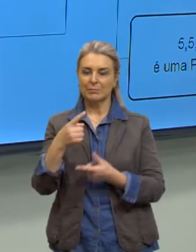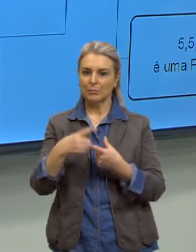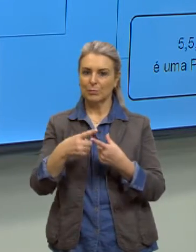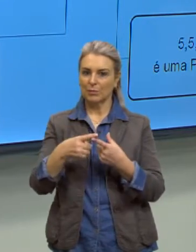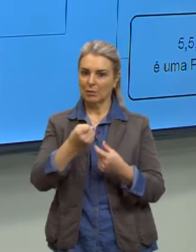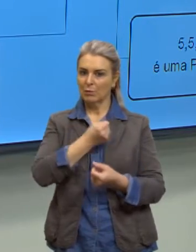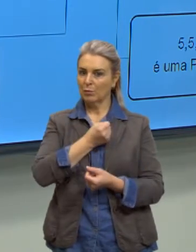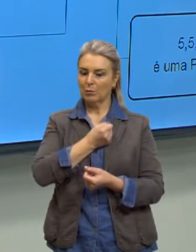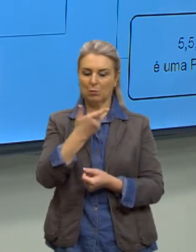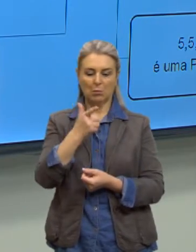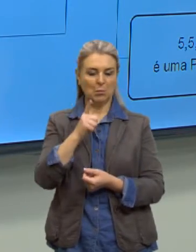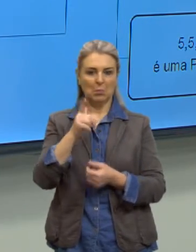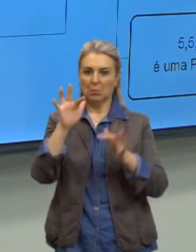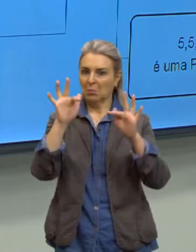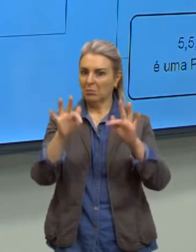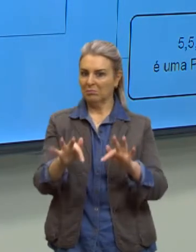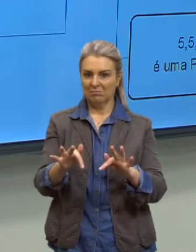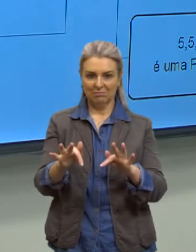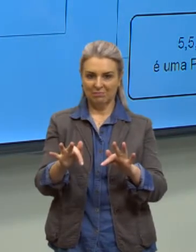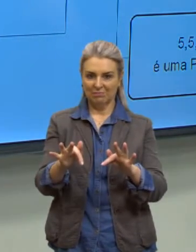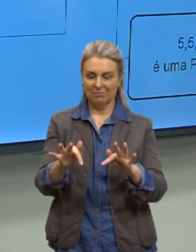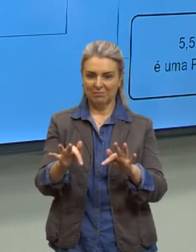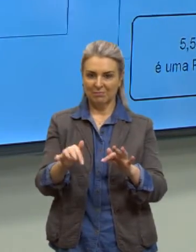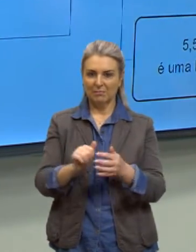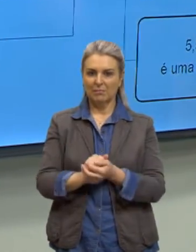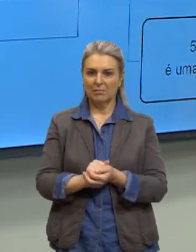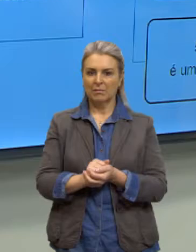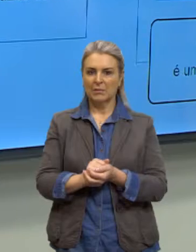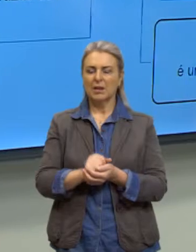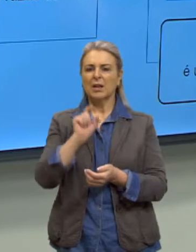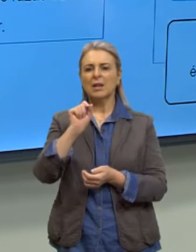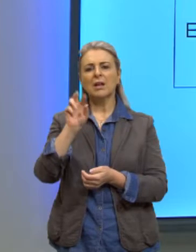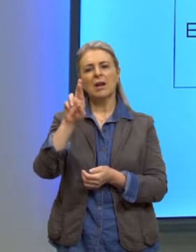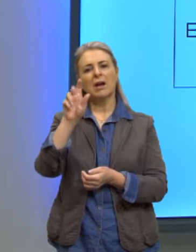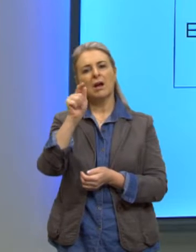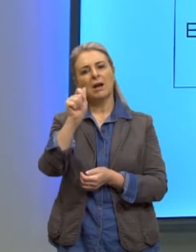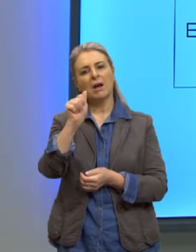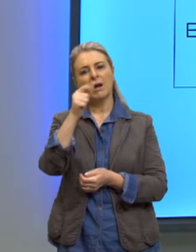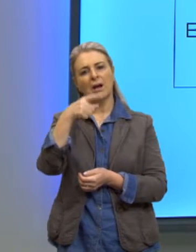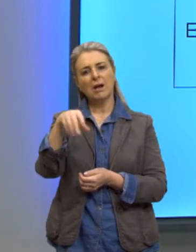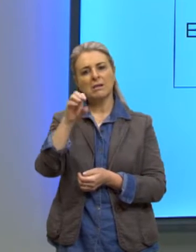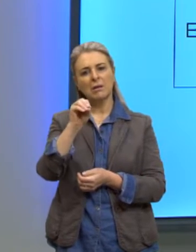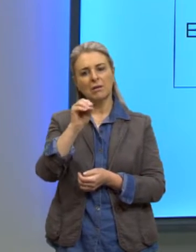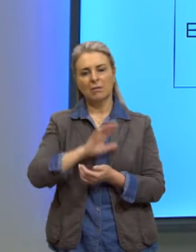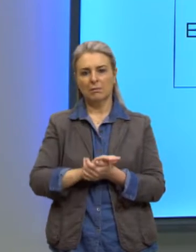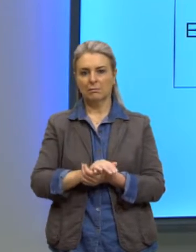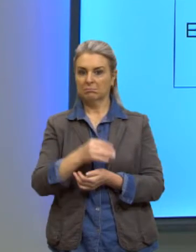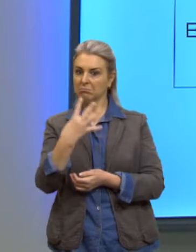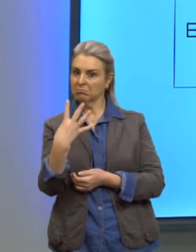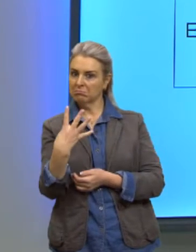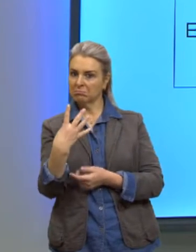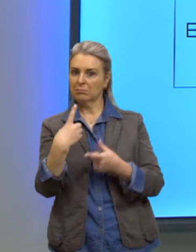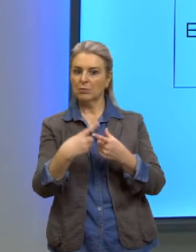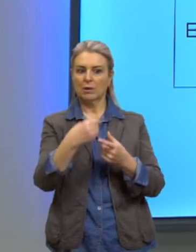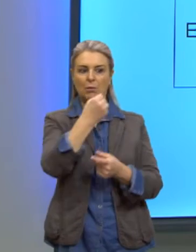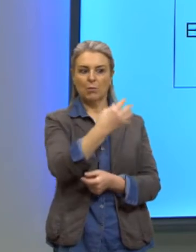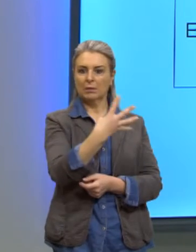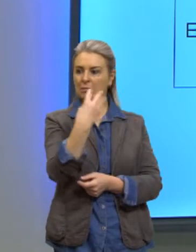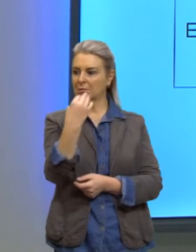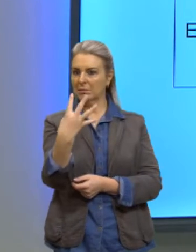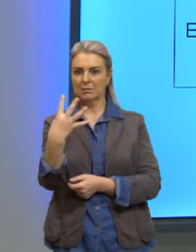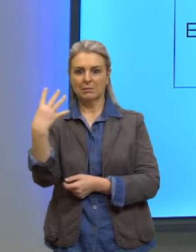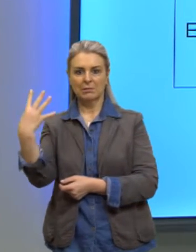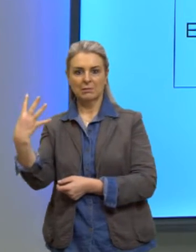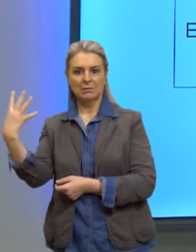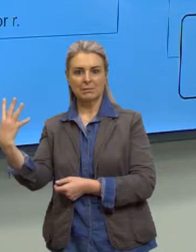numérica infinita, certo? E quem é a razão desta sequência? É o 4, porque esses números estão indo de 4 em 4.